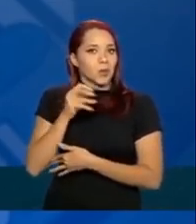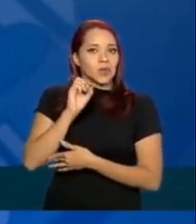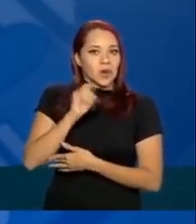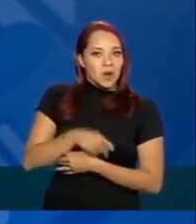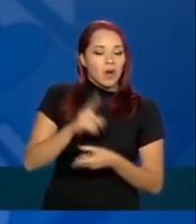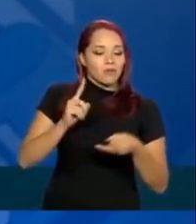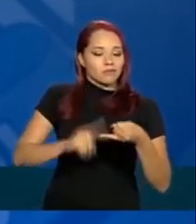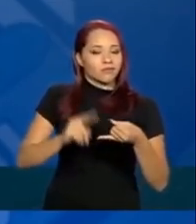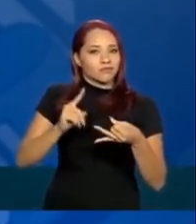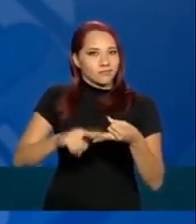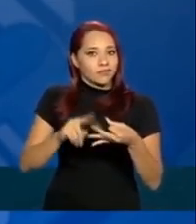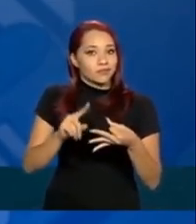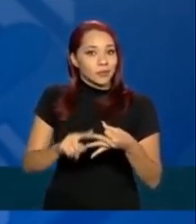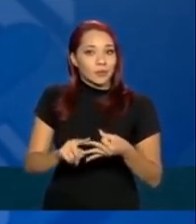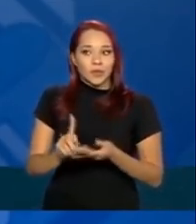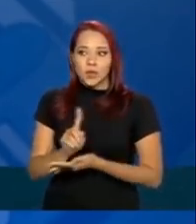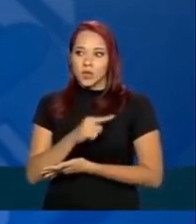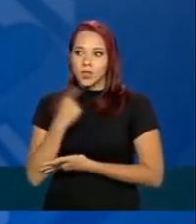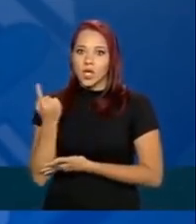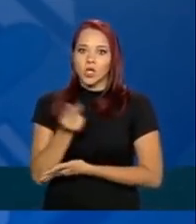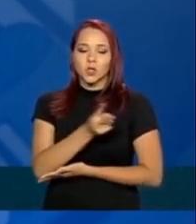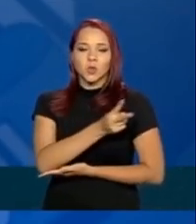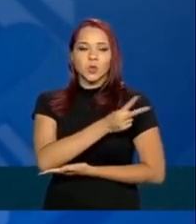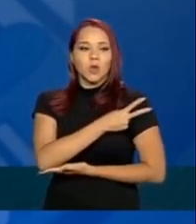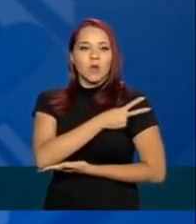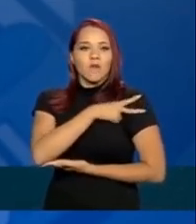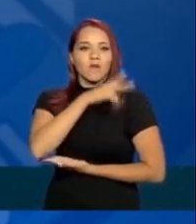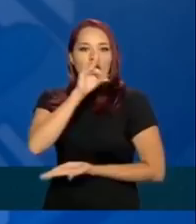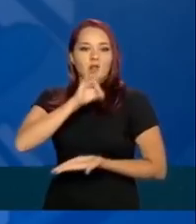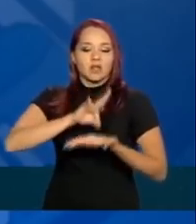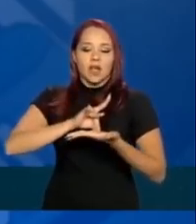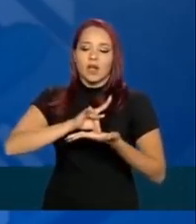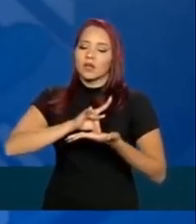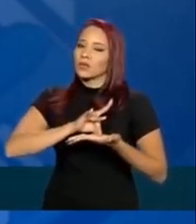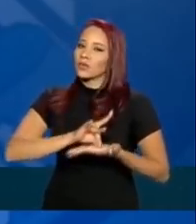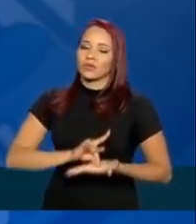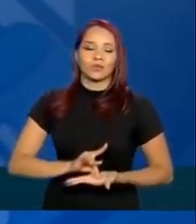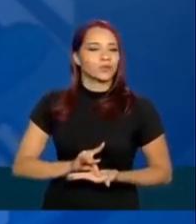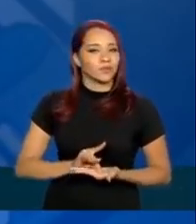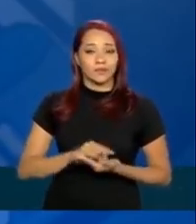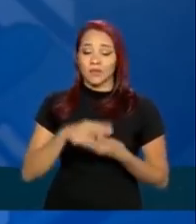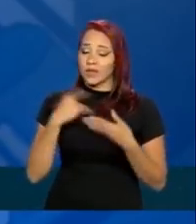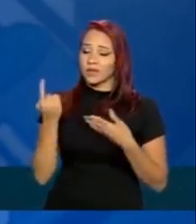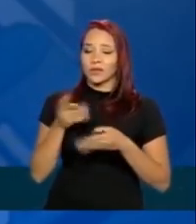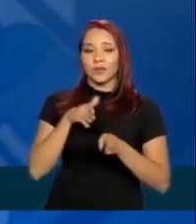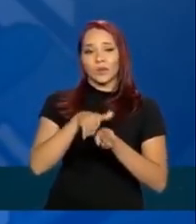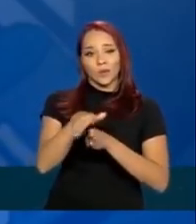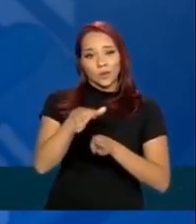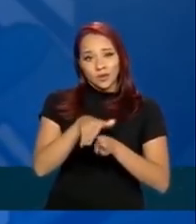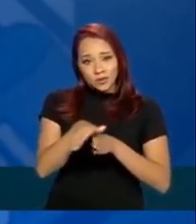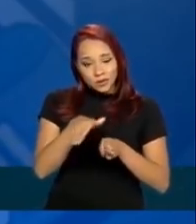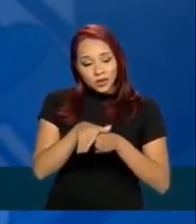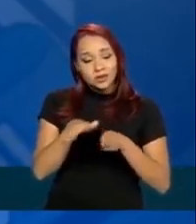assim ou assado, nós não somos donos de verdade nenhuma. Nós damos orientação, damos sugestão.